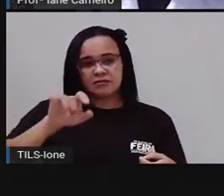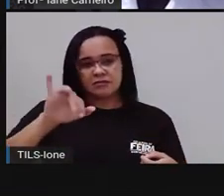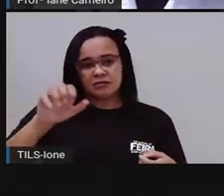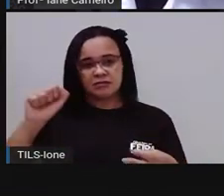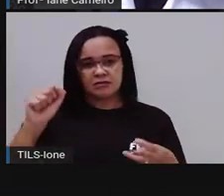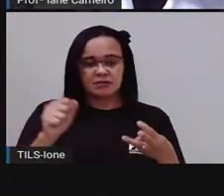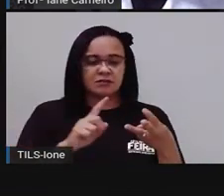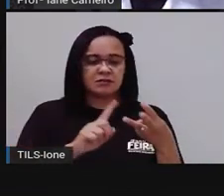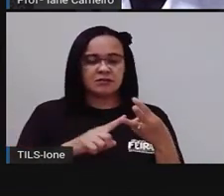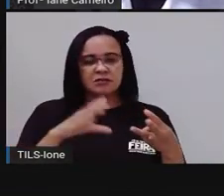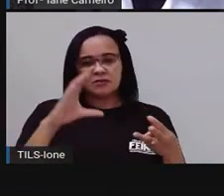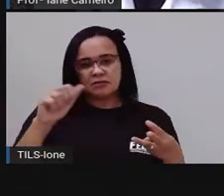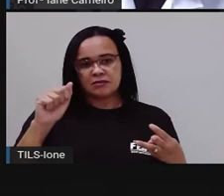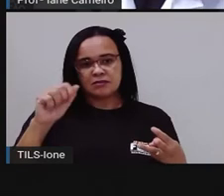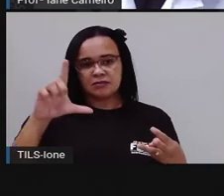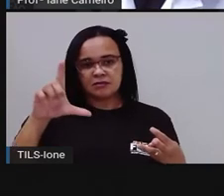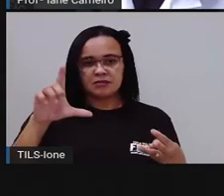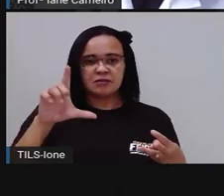cueca,